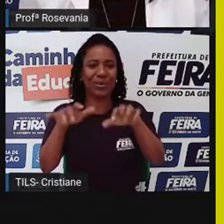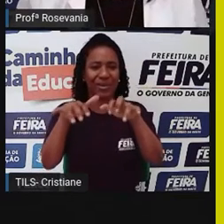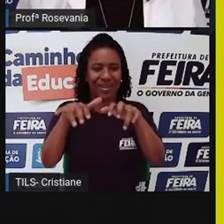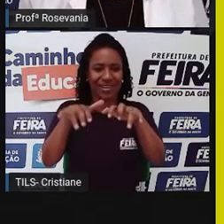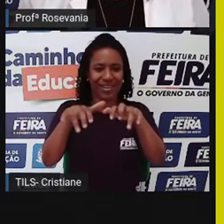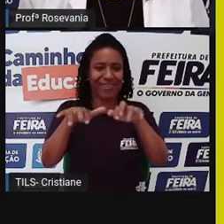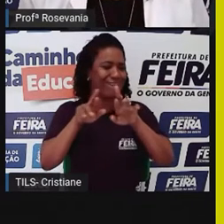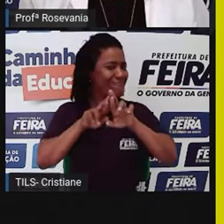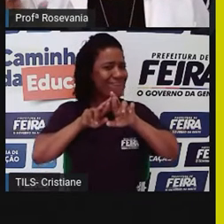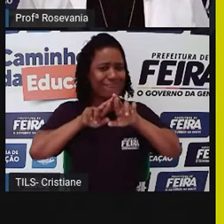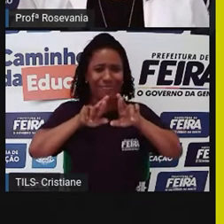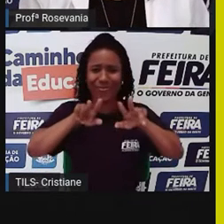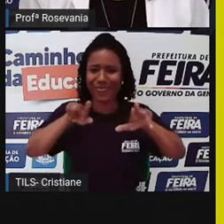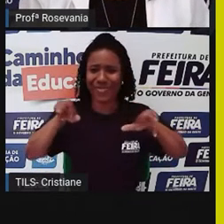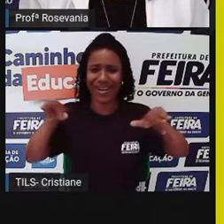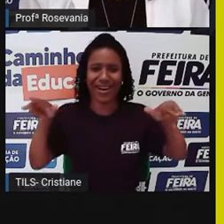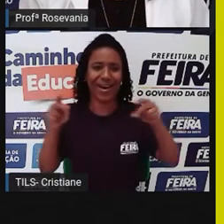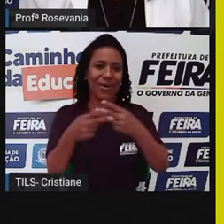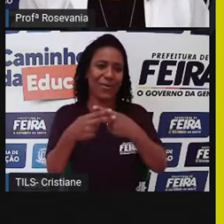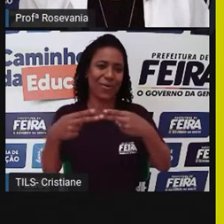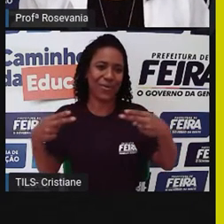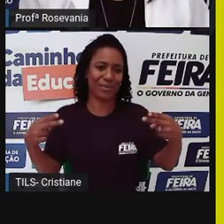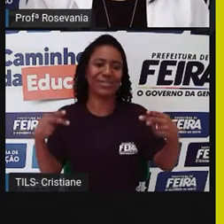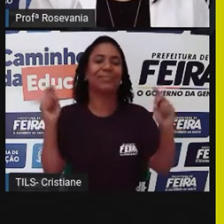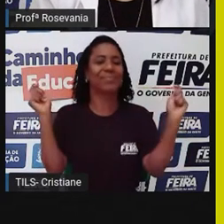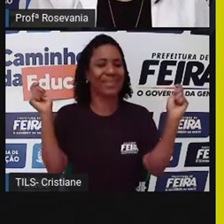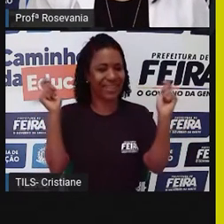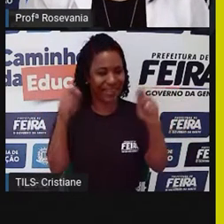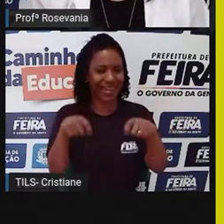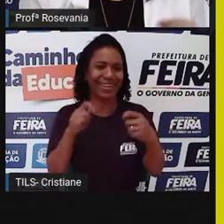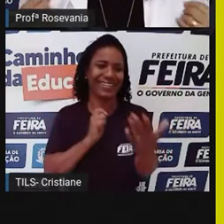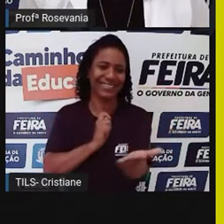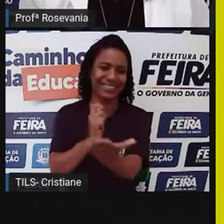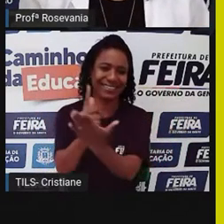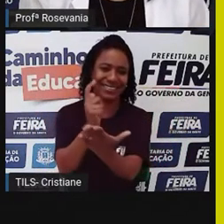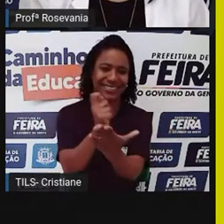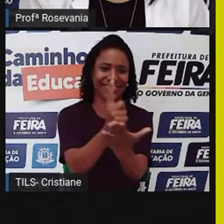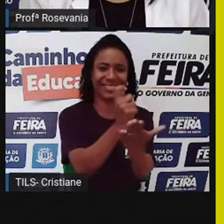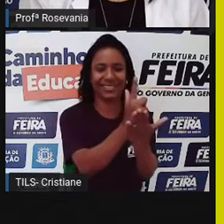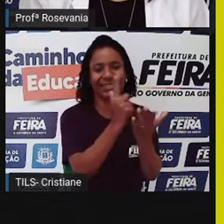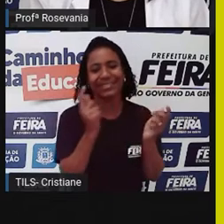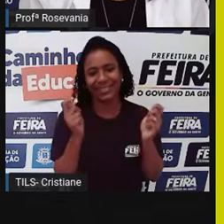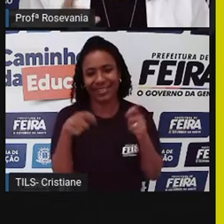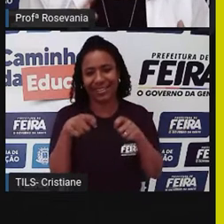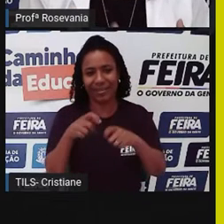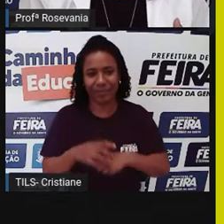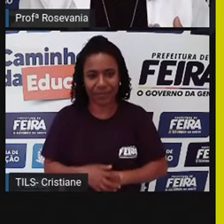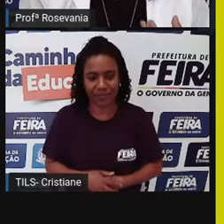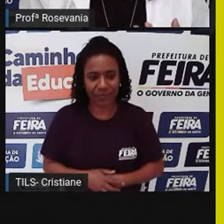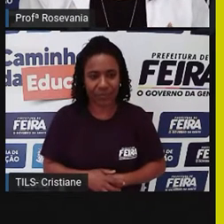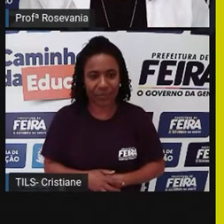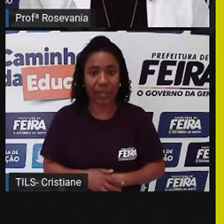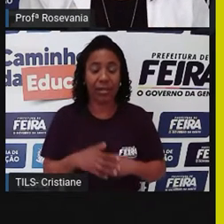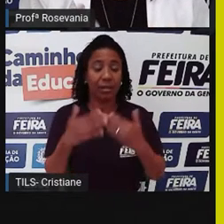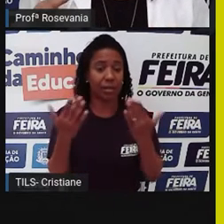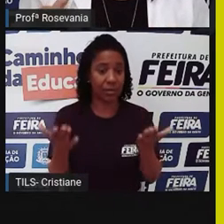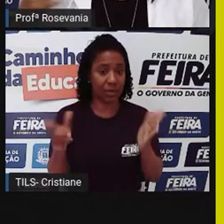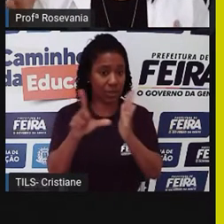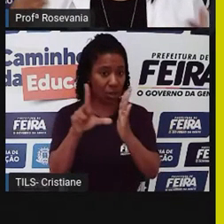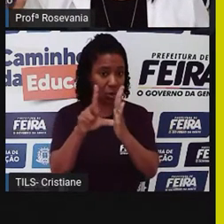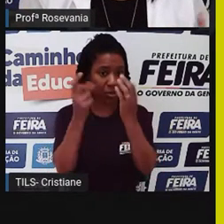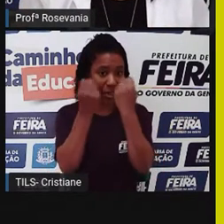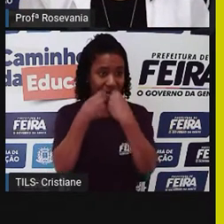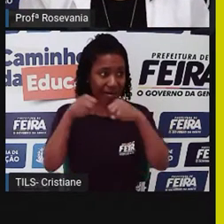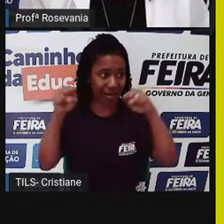Uma série de coisas que você encontra nessas lojas, que a gente chama, né, lojas de departamentos. Então, quais